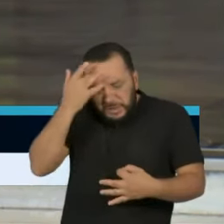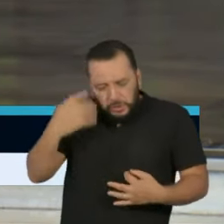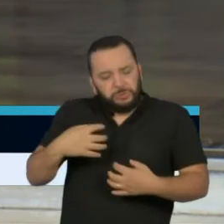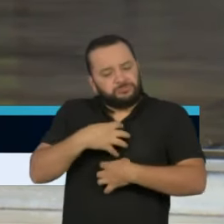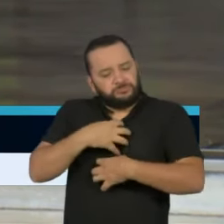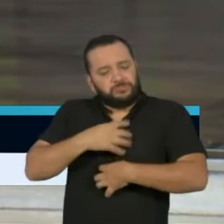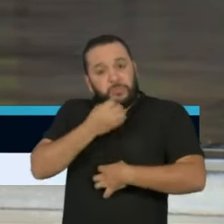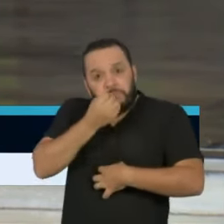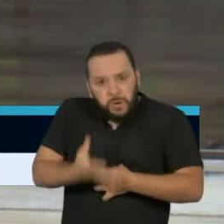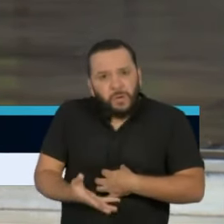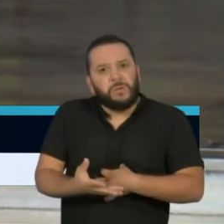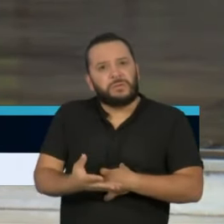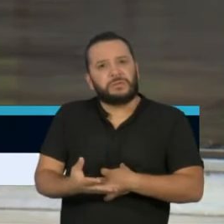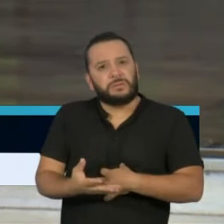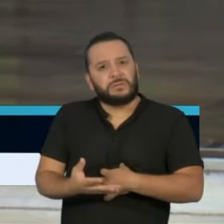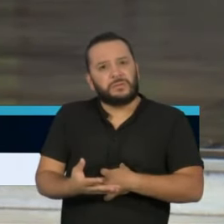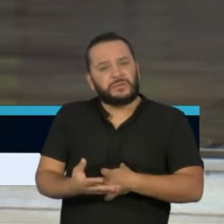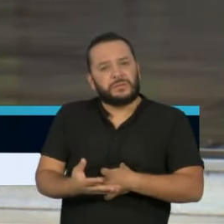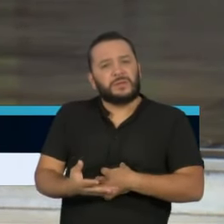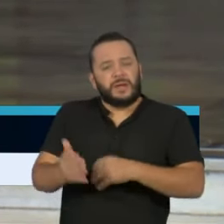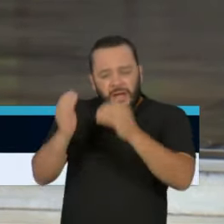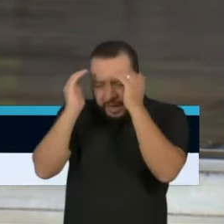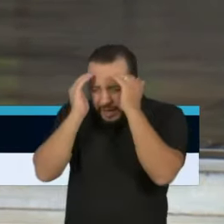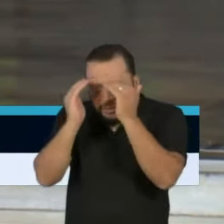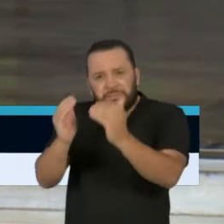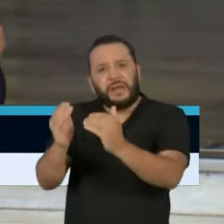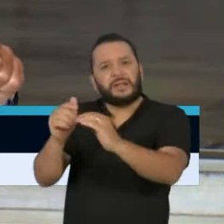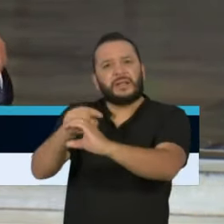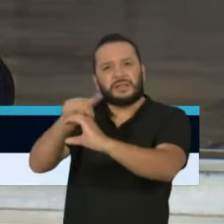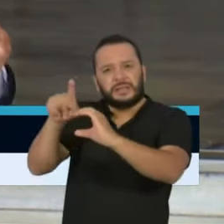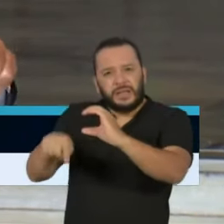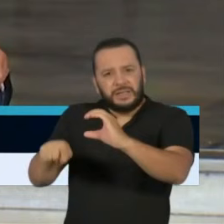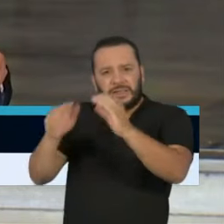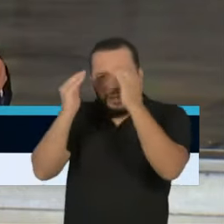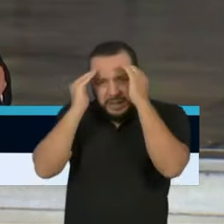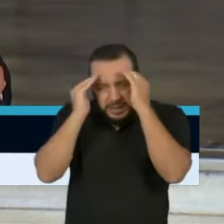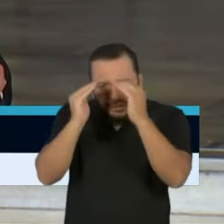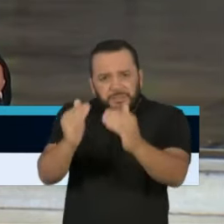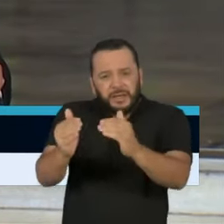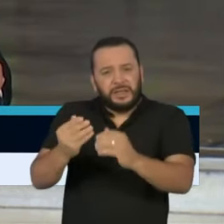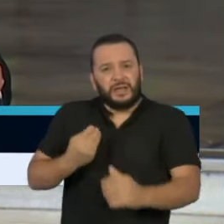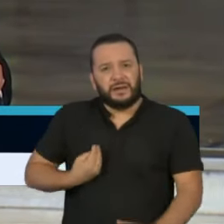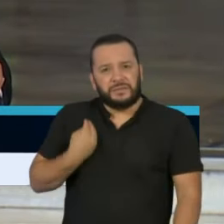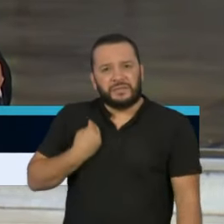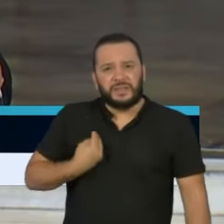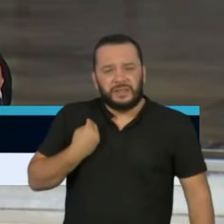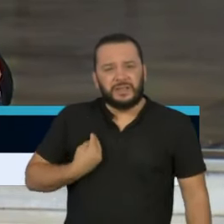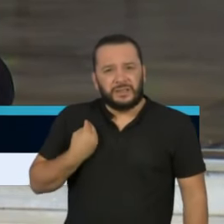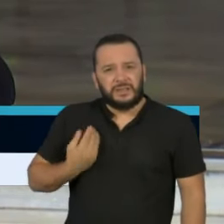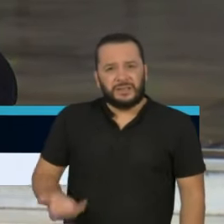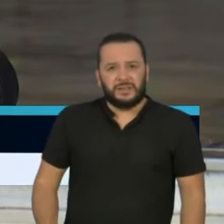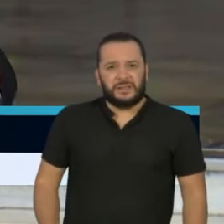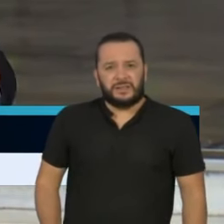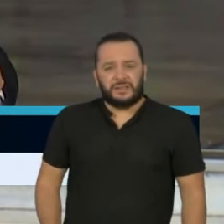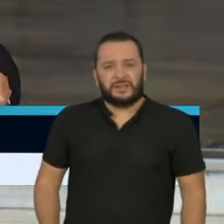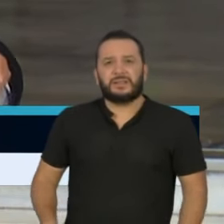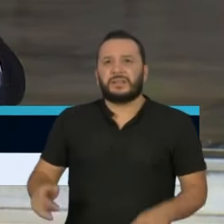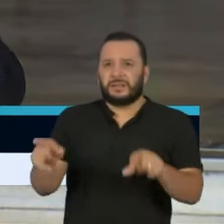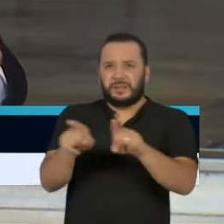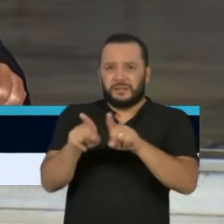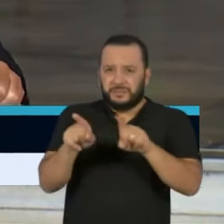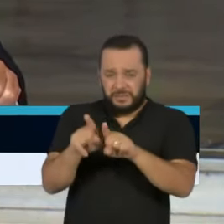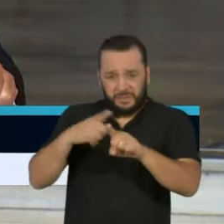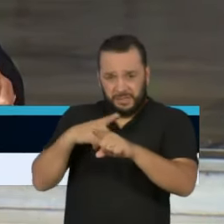sentimento e que respeitam a ciência e respeitam a vida e contribuem